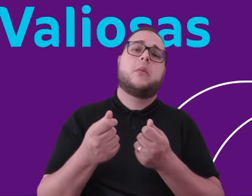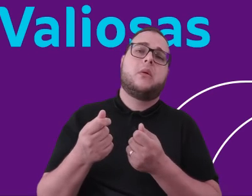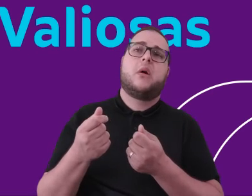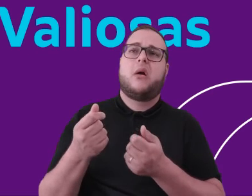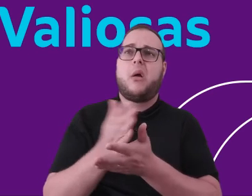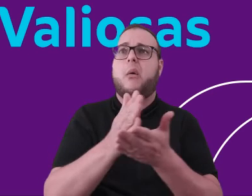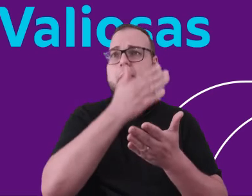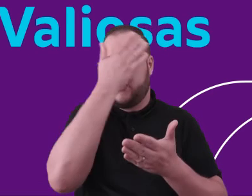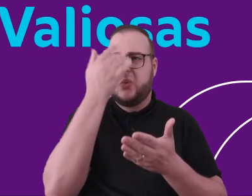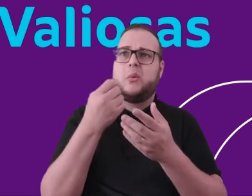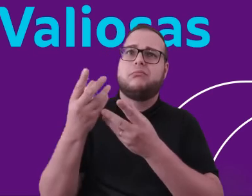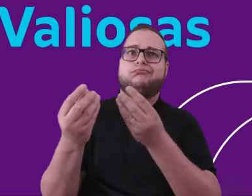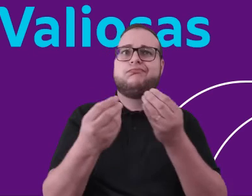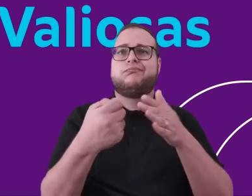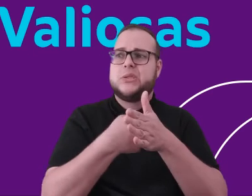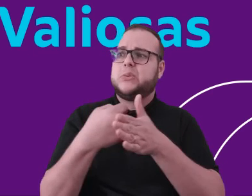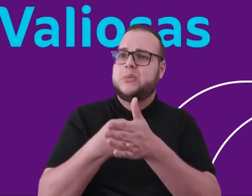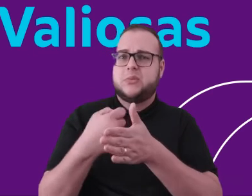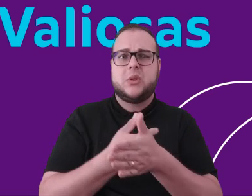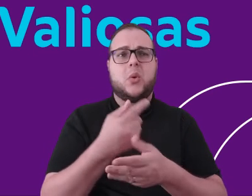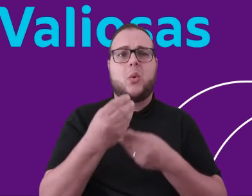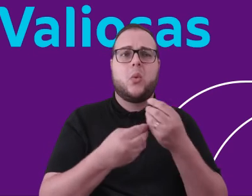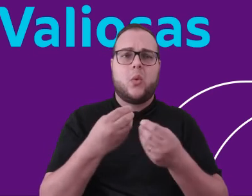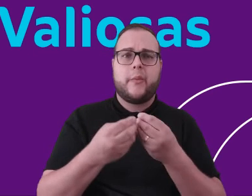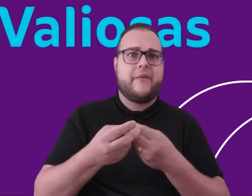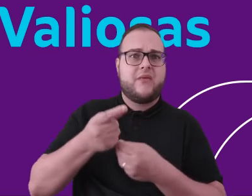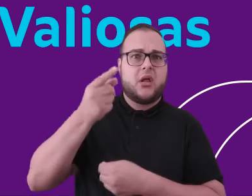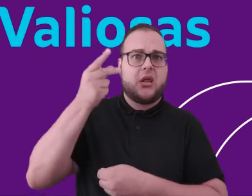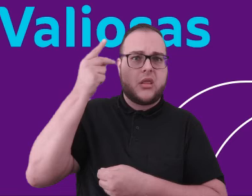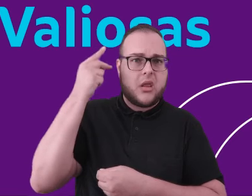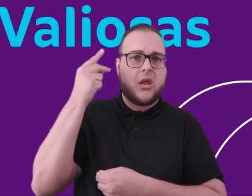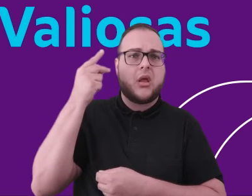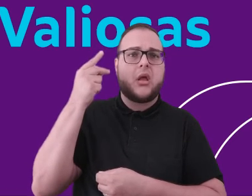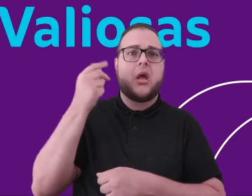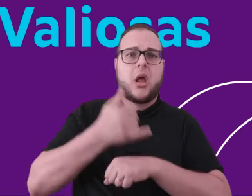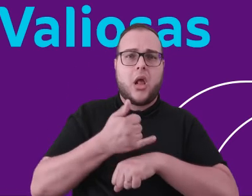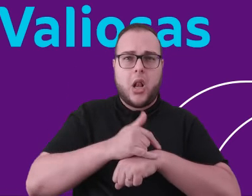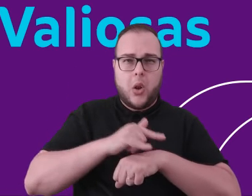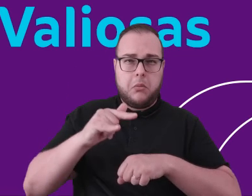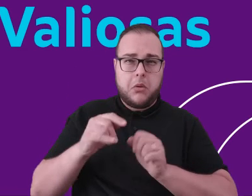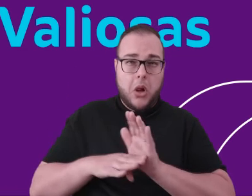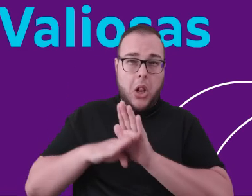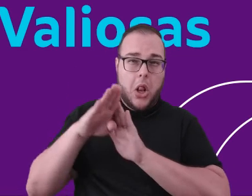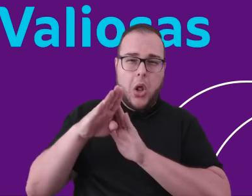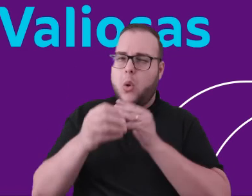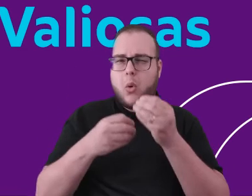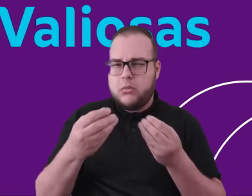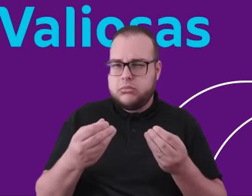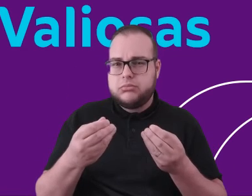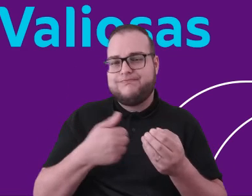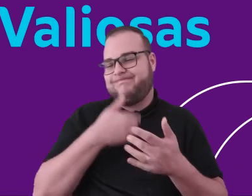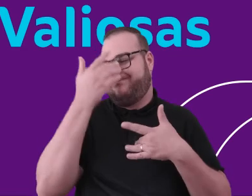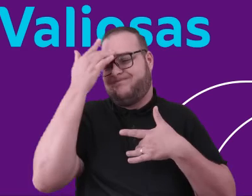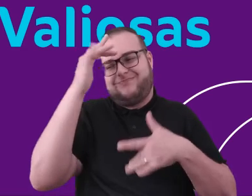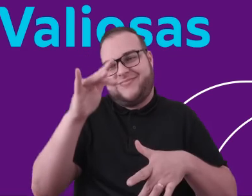E aí, muita gente se pergunta se a gente está num próximo superciclo de commodities, como tivemos no passado, especificamente para o alumínio. Pergunta difícil de responder, a gente não